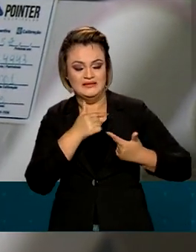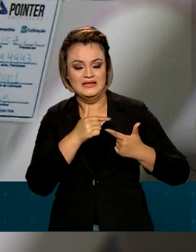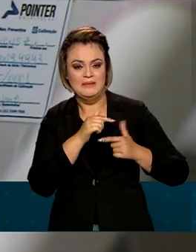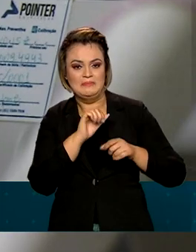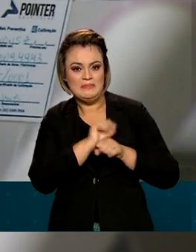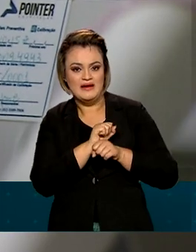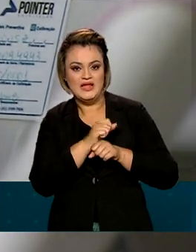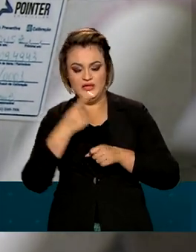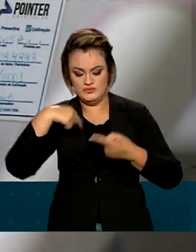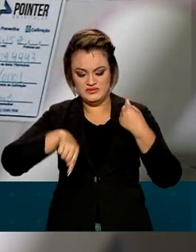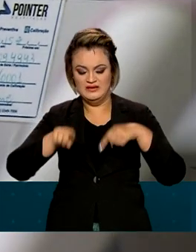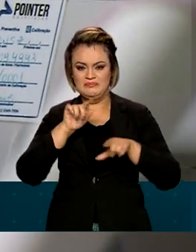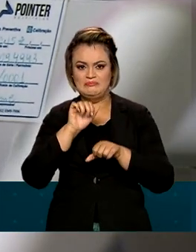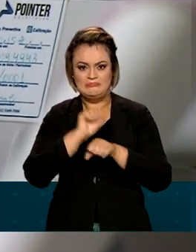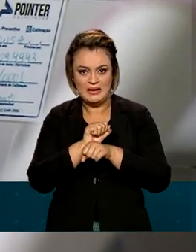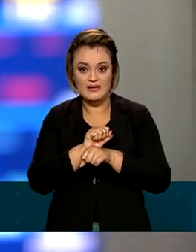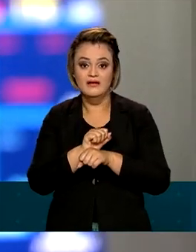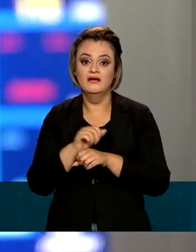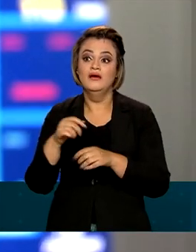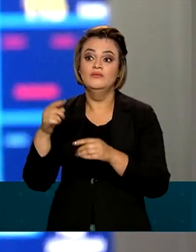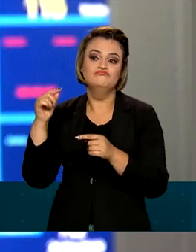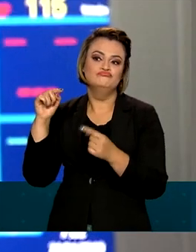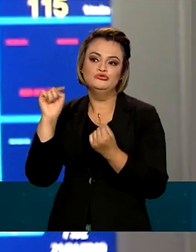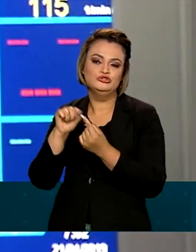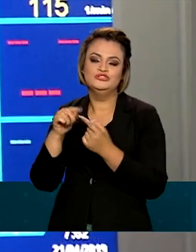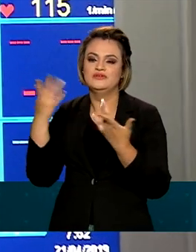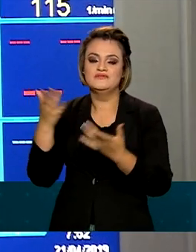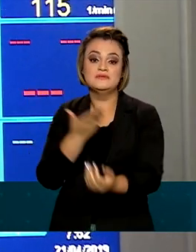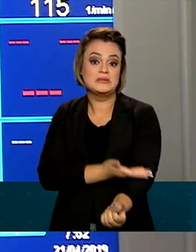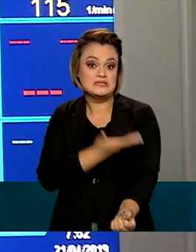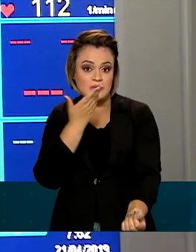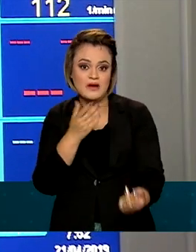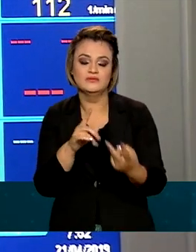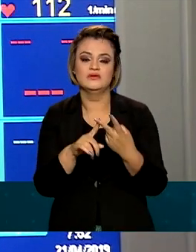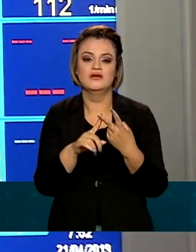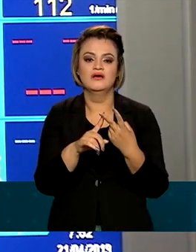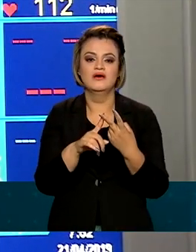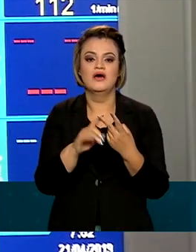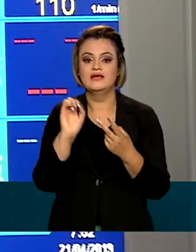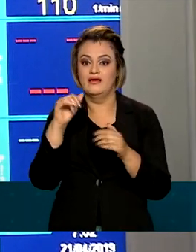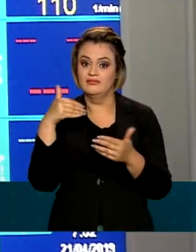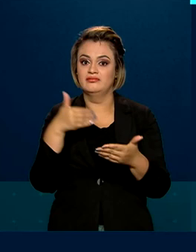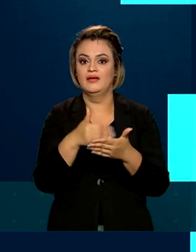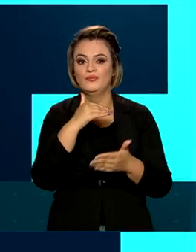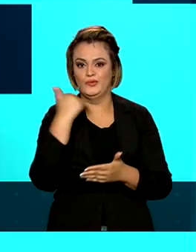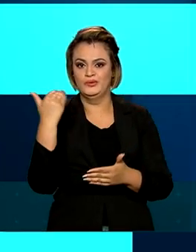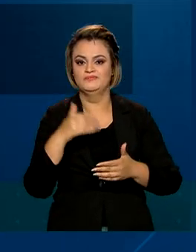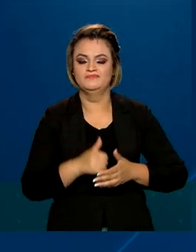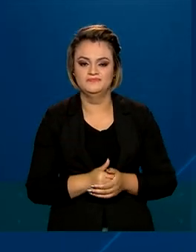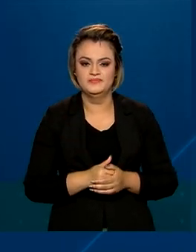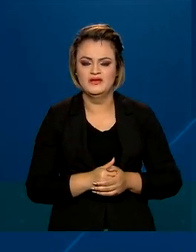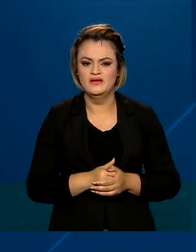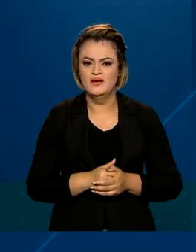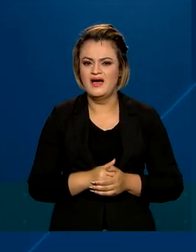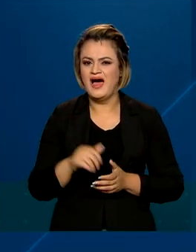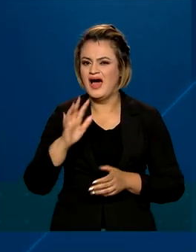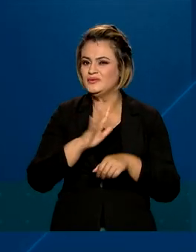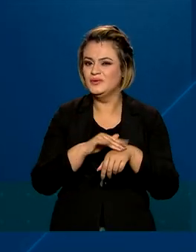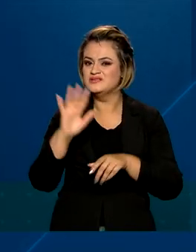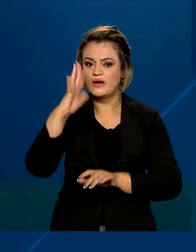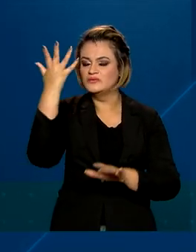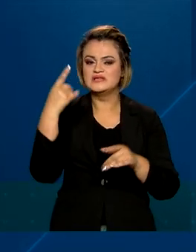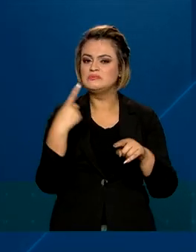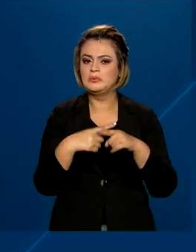desenvolvida a partir de outras doenças, como a pressão alta, e pode levar à morte. As principais causas da